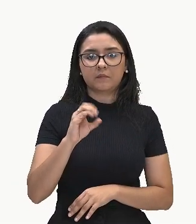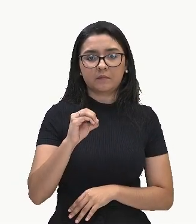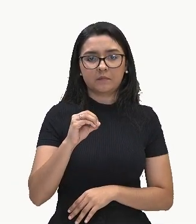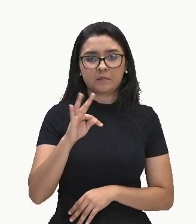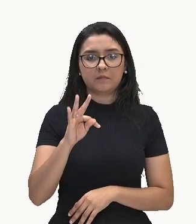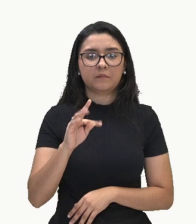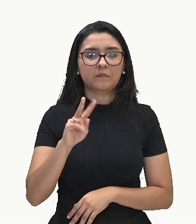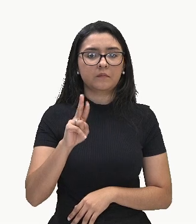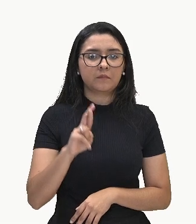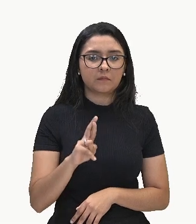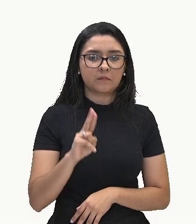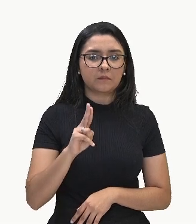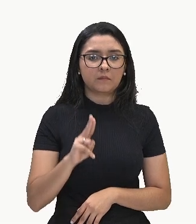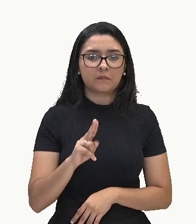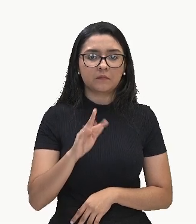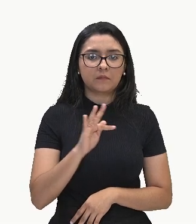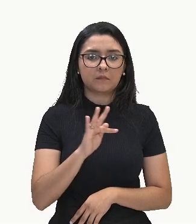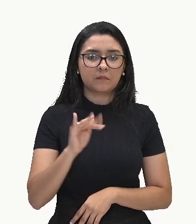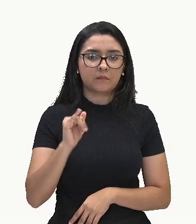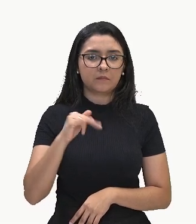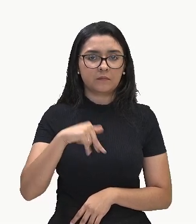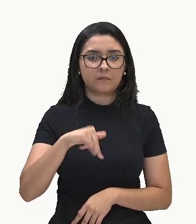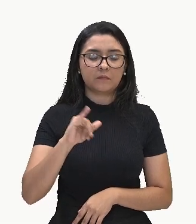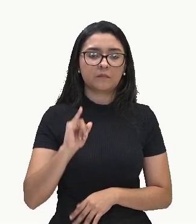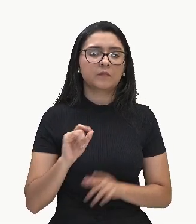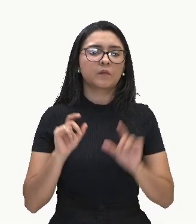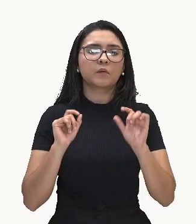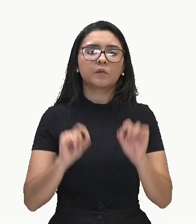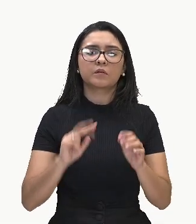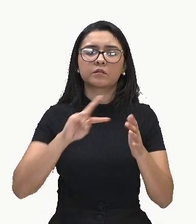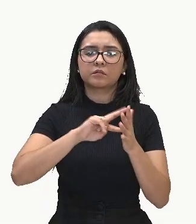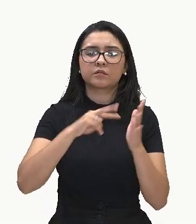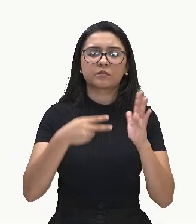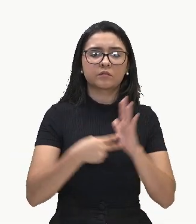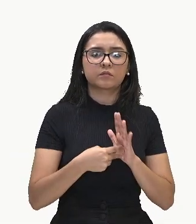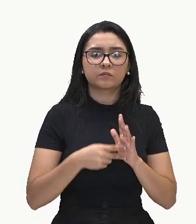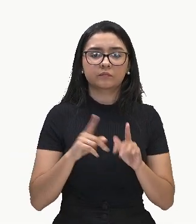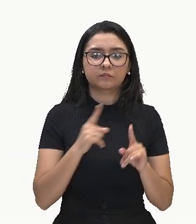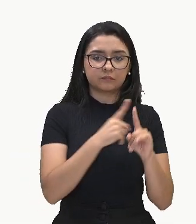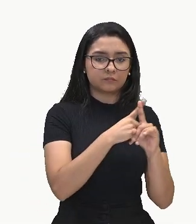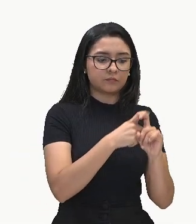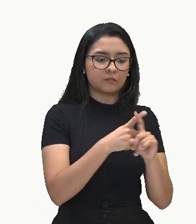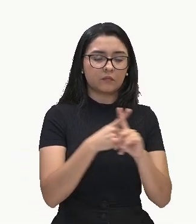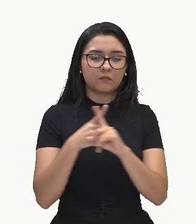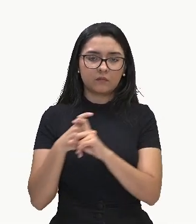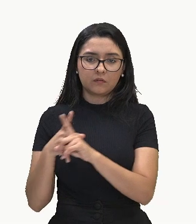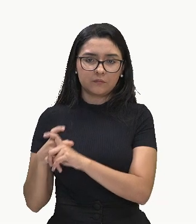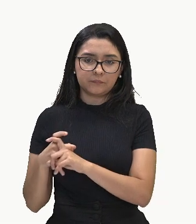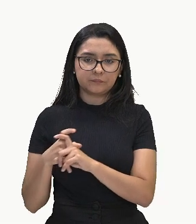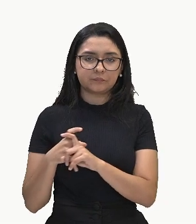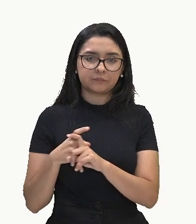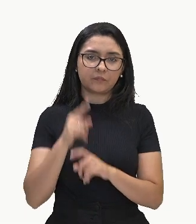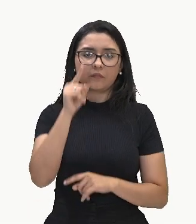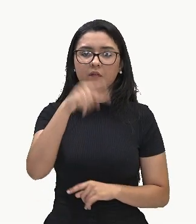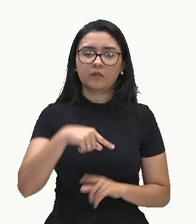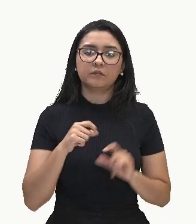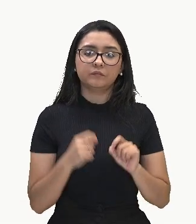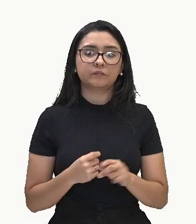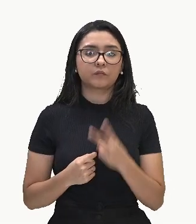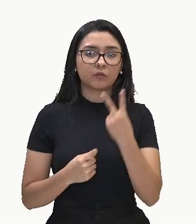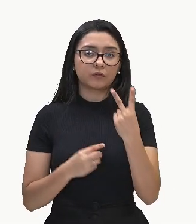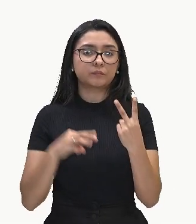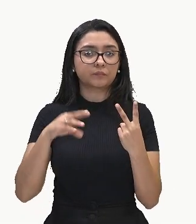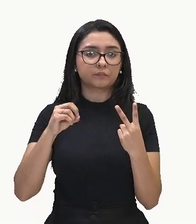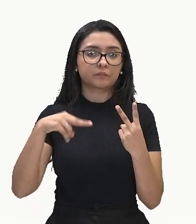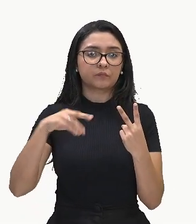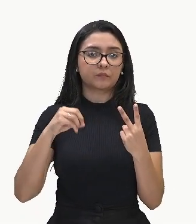binômios. O que são binômios? São polinômios com dois monômios